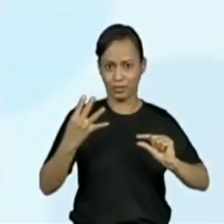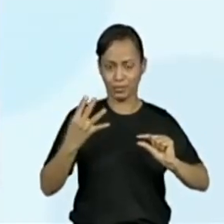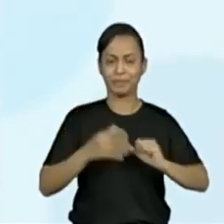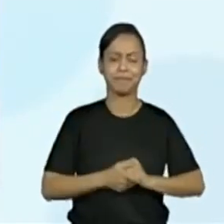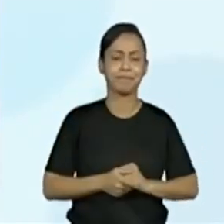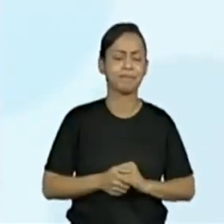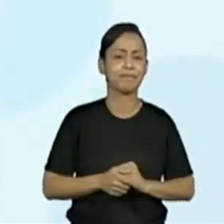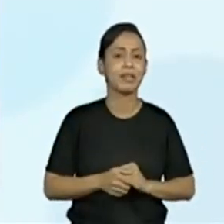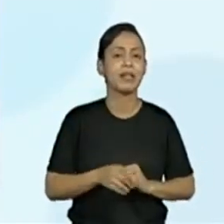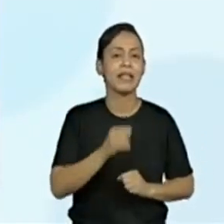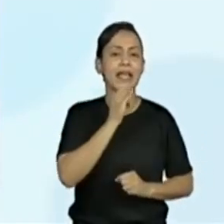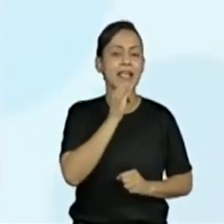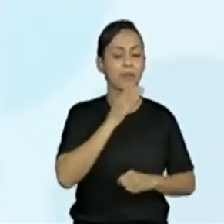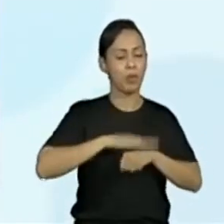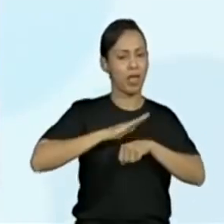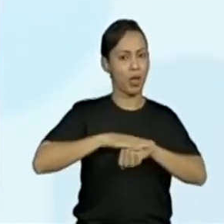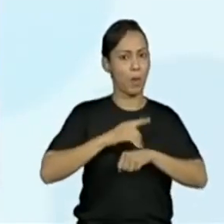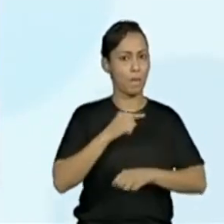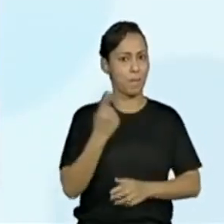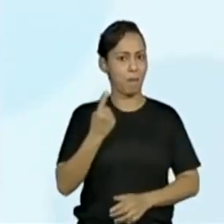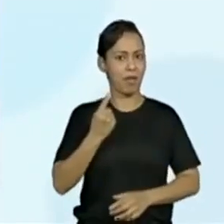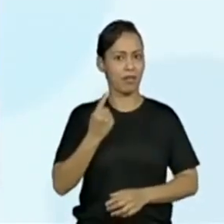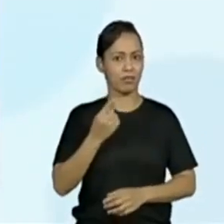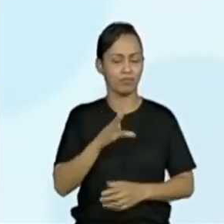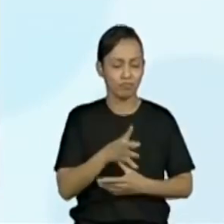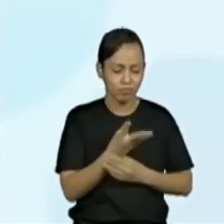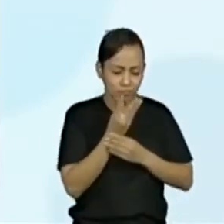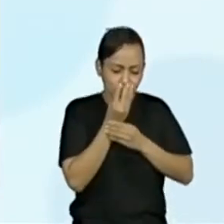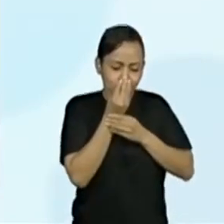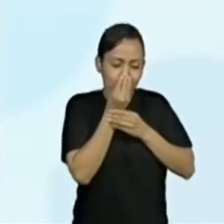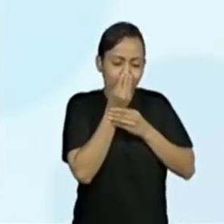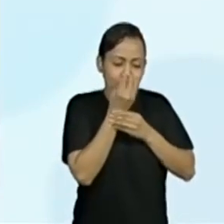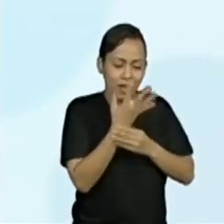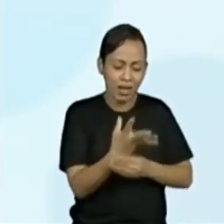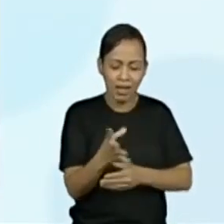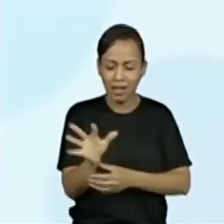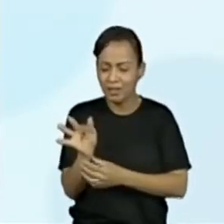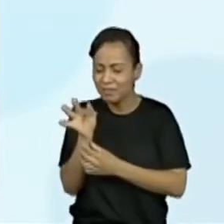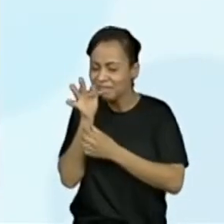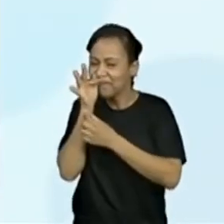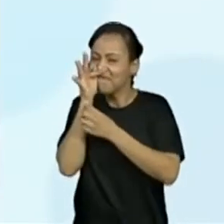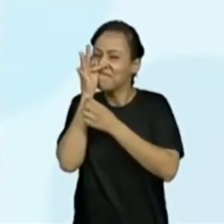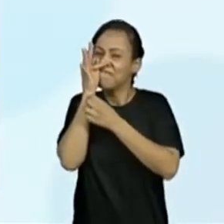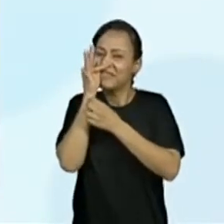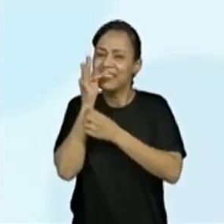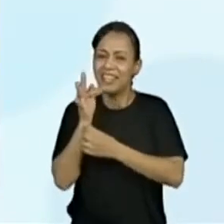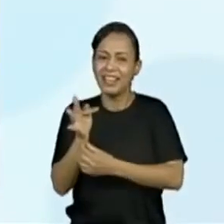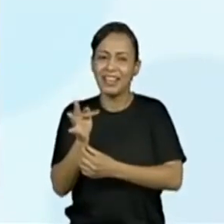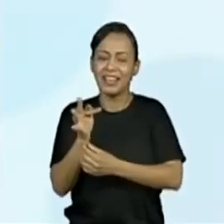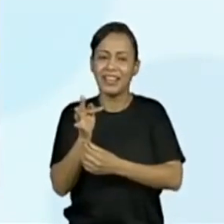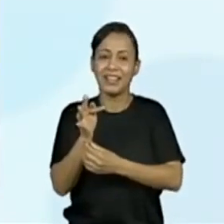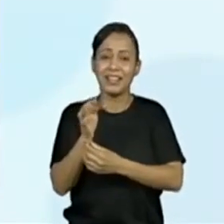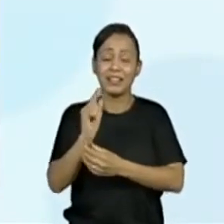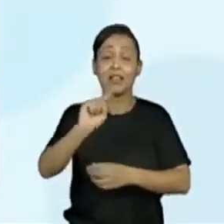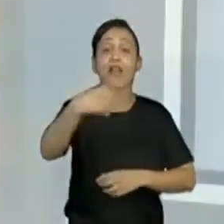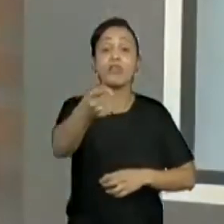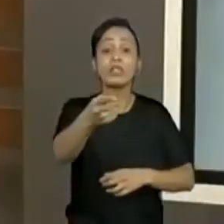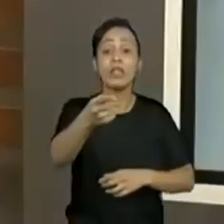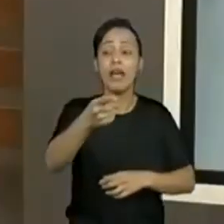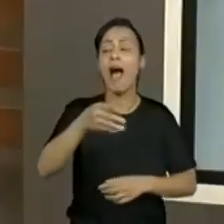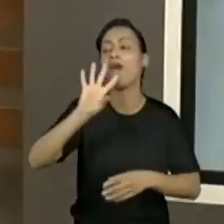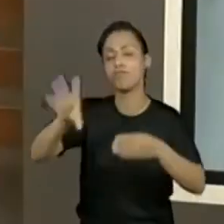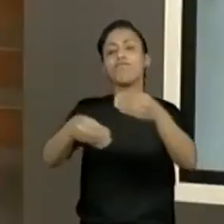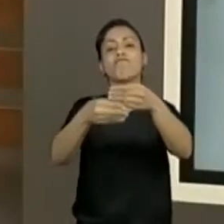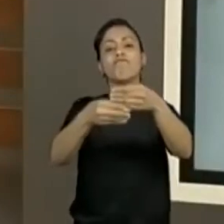Eu vou dizer apenas um verso. Ou seja, uma dessas linhas vão ser dita pela gente. E vocês vão ter que adivinhar qual